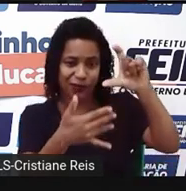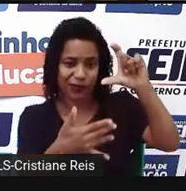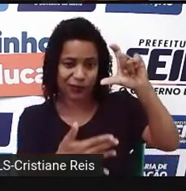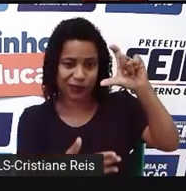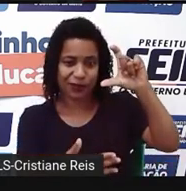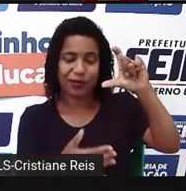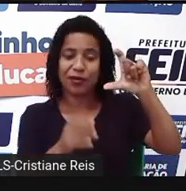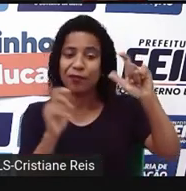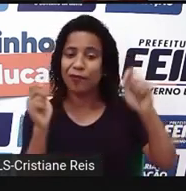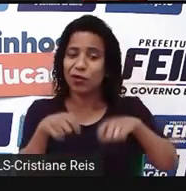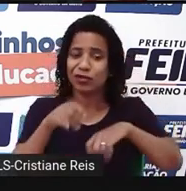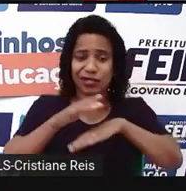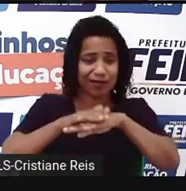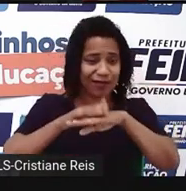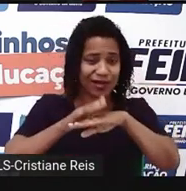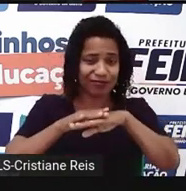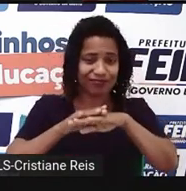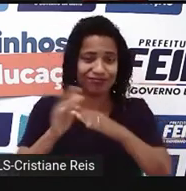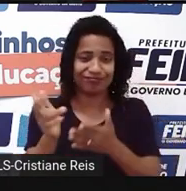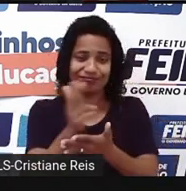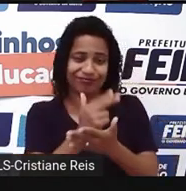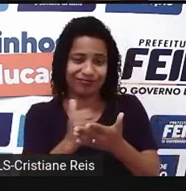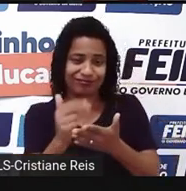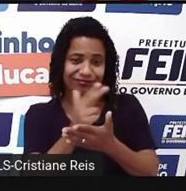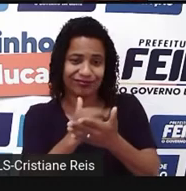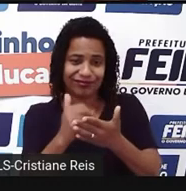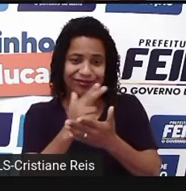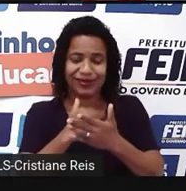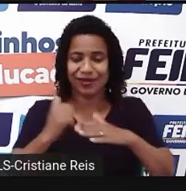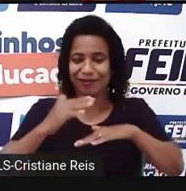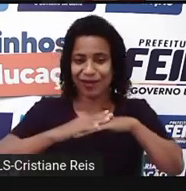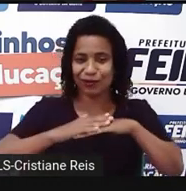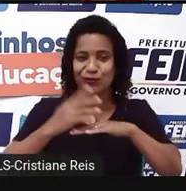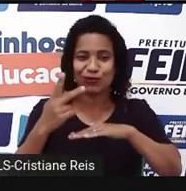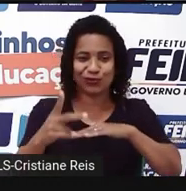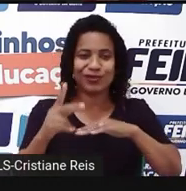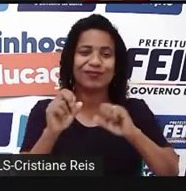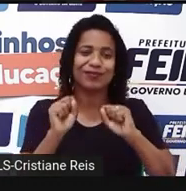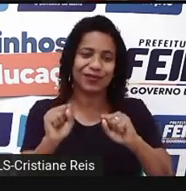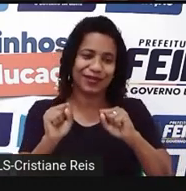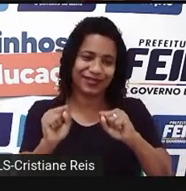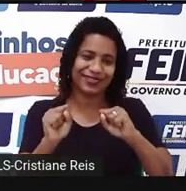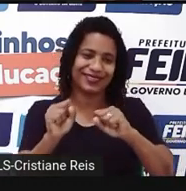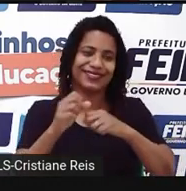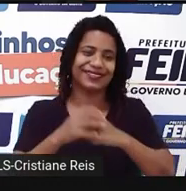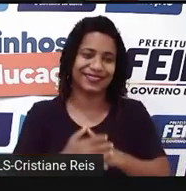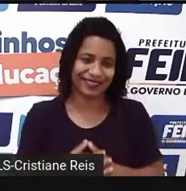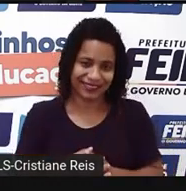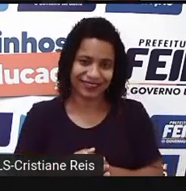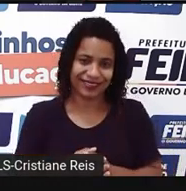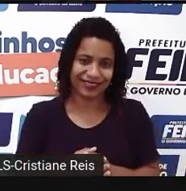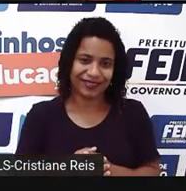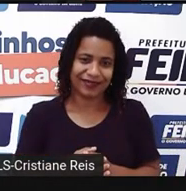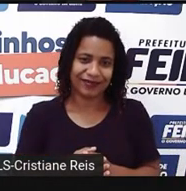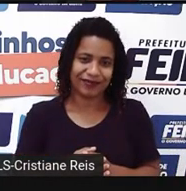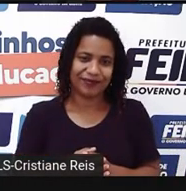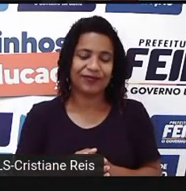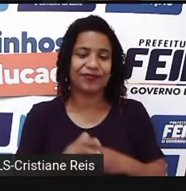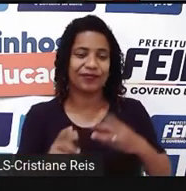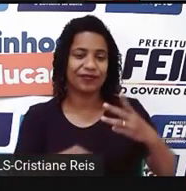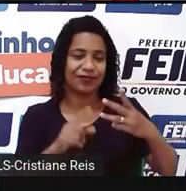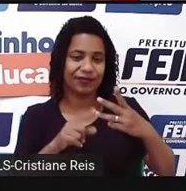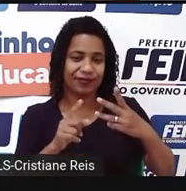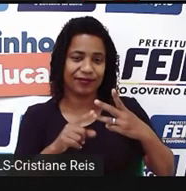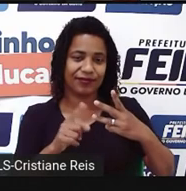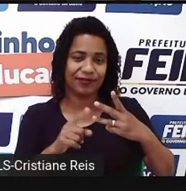fizer um desenho bem criativo? Não é verdade? Pronto. Podemos explorar também este lado. E, por fim,